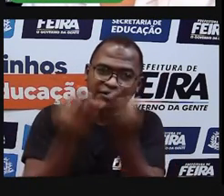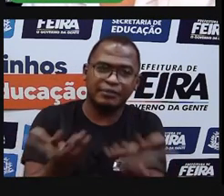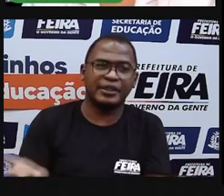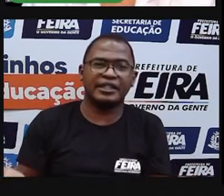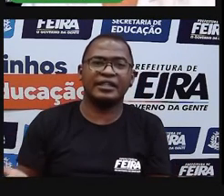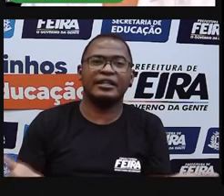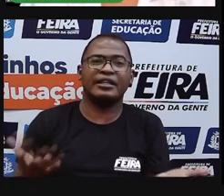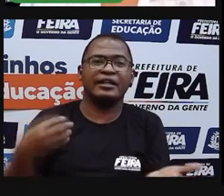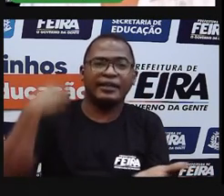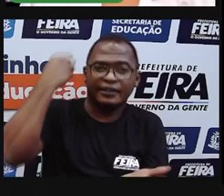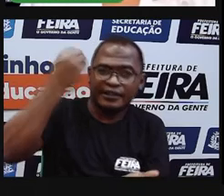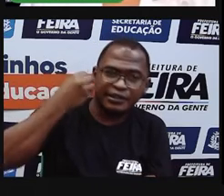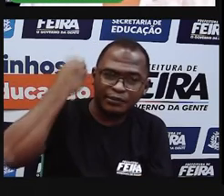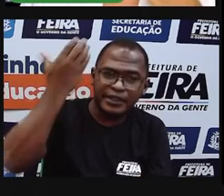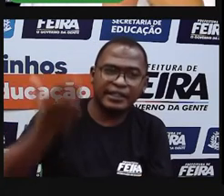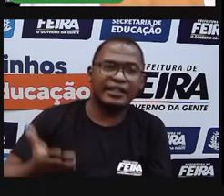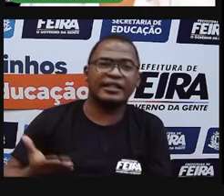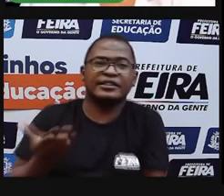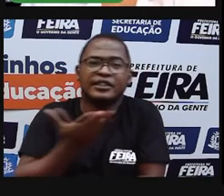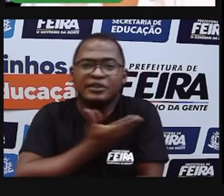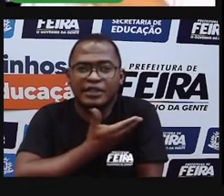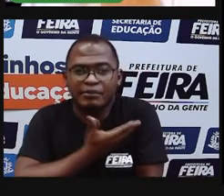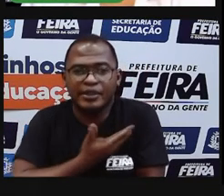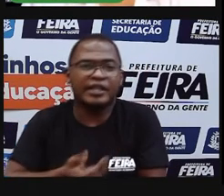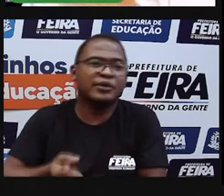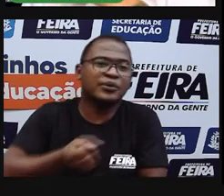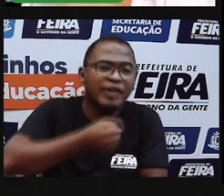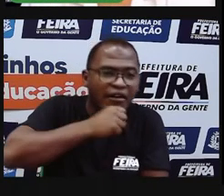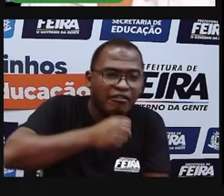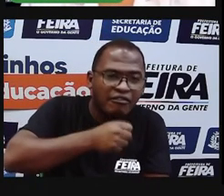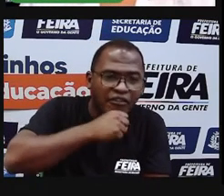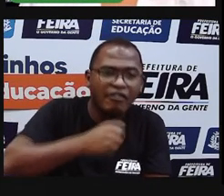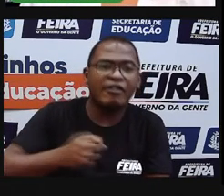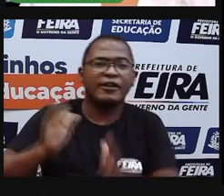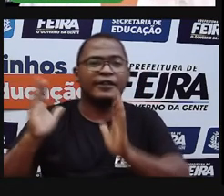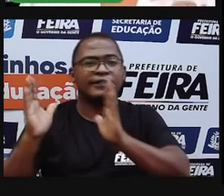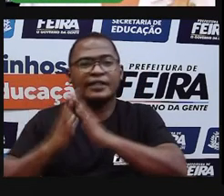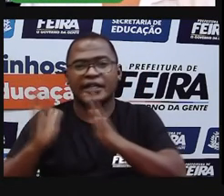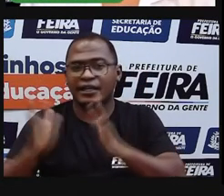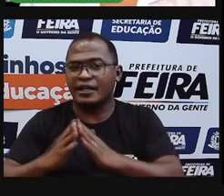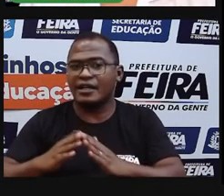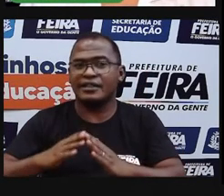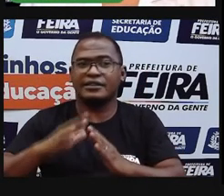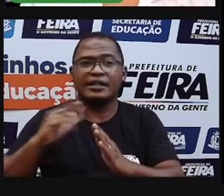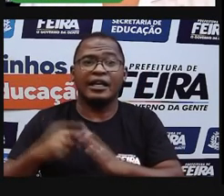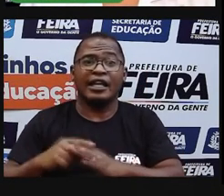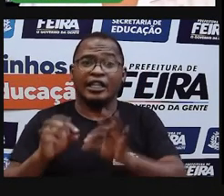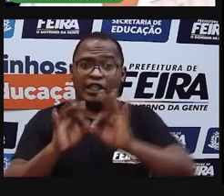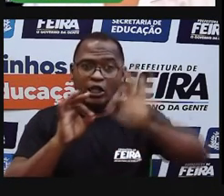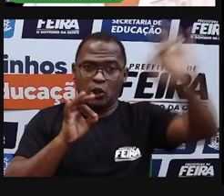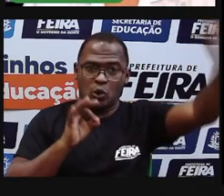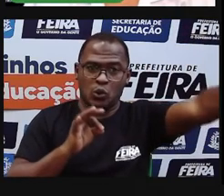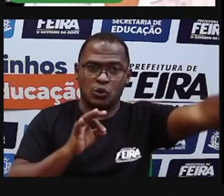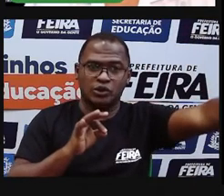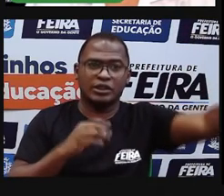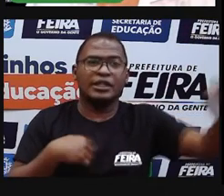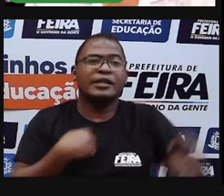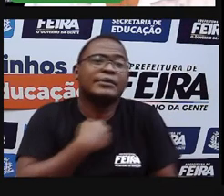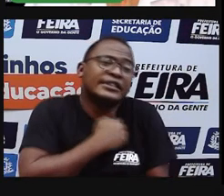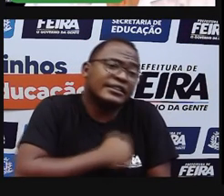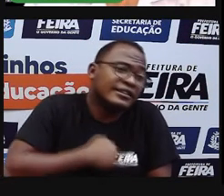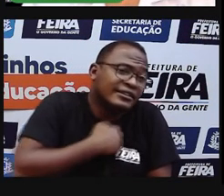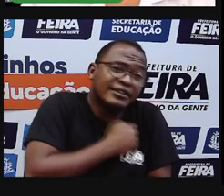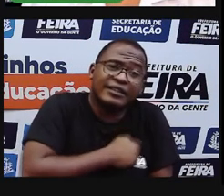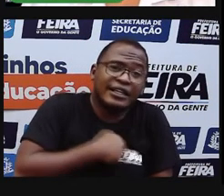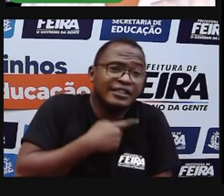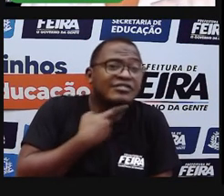experiências, né? Da avó, do avô, da casa. Nem sempre é o luxo, né? Às vezes não é o luxo que nos faz